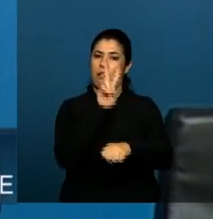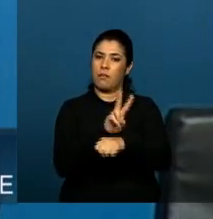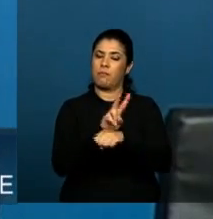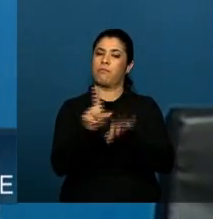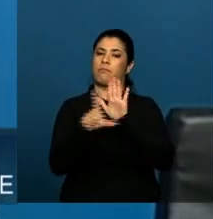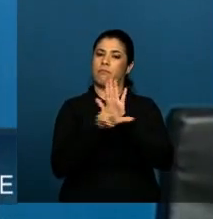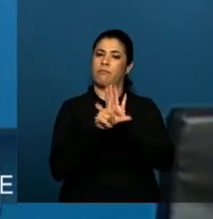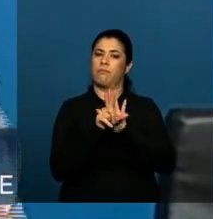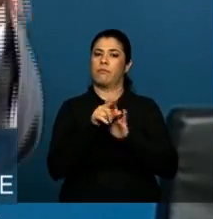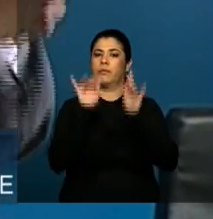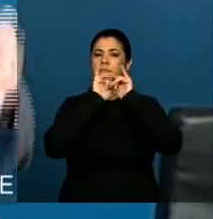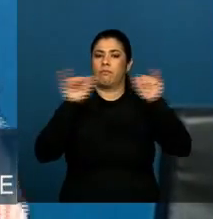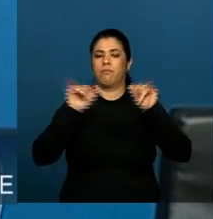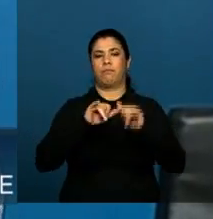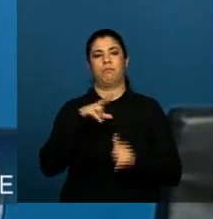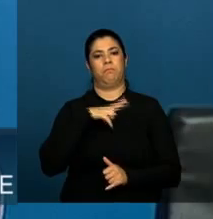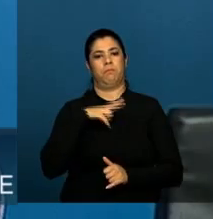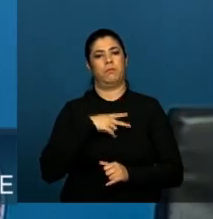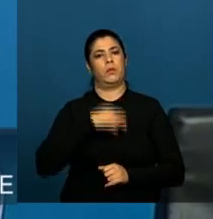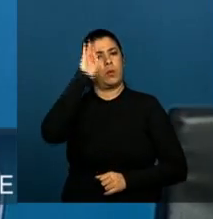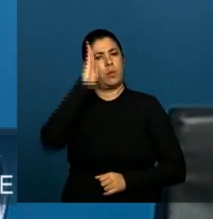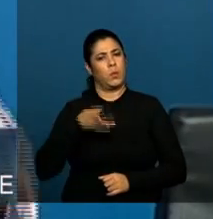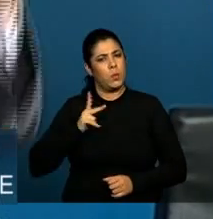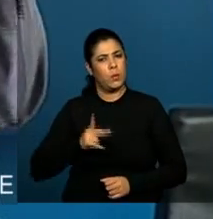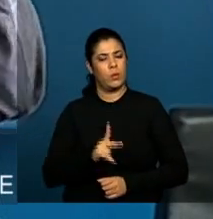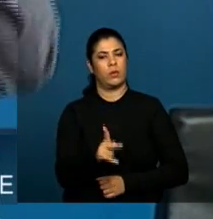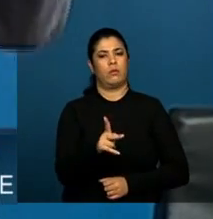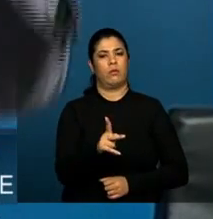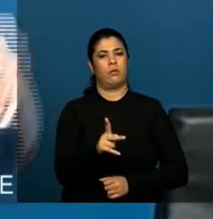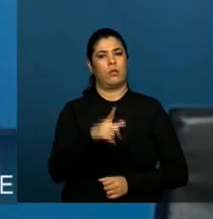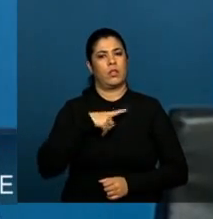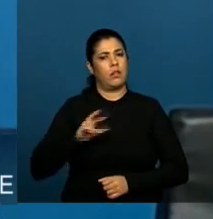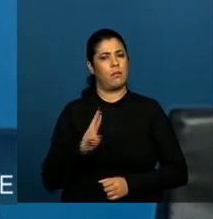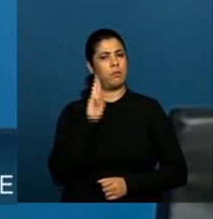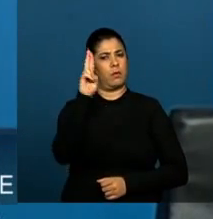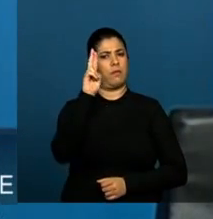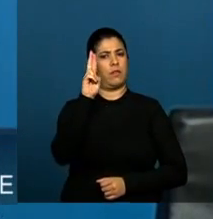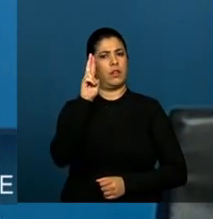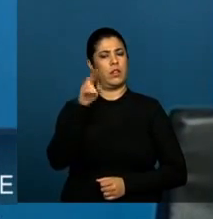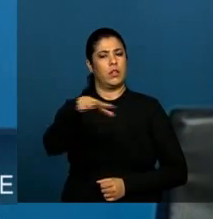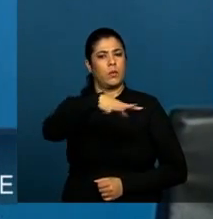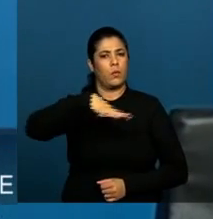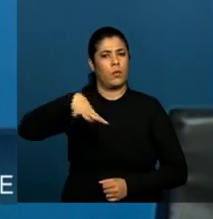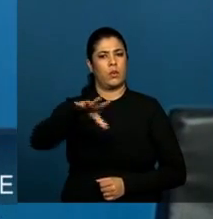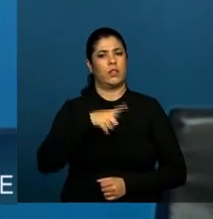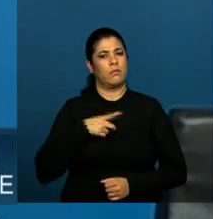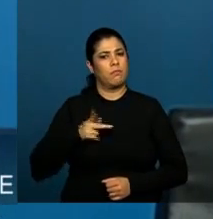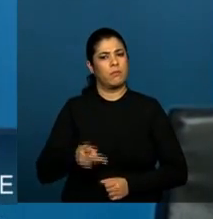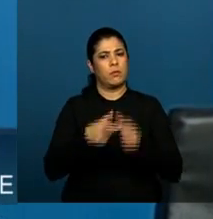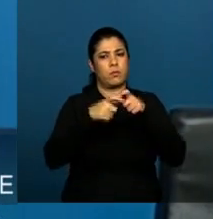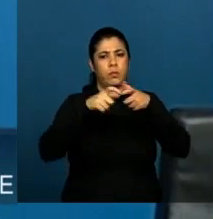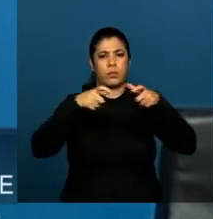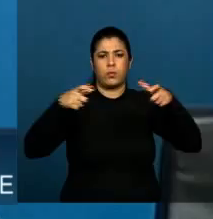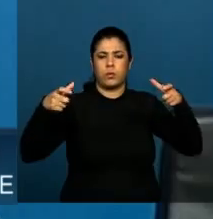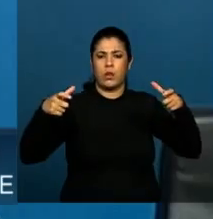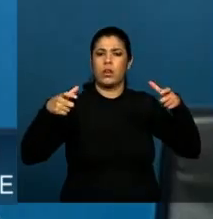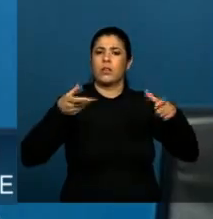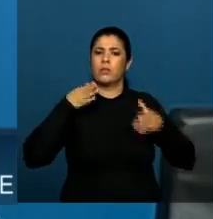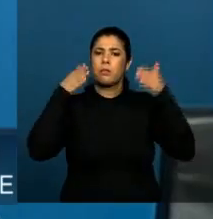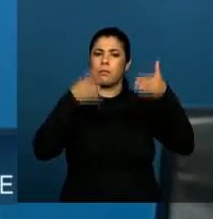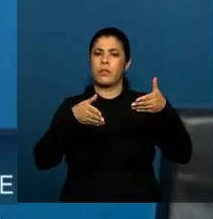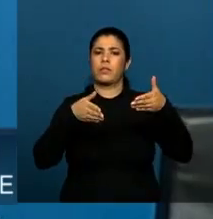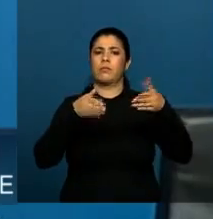os dados pessoais, que o Brasil continue a ser a referência num campo que cada vez mais se torna extenso e